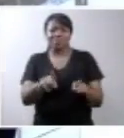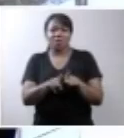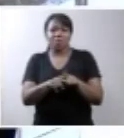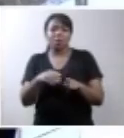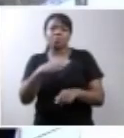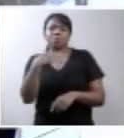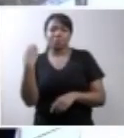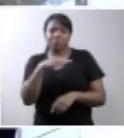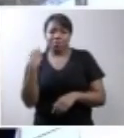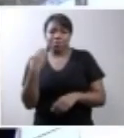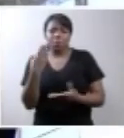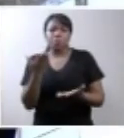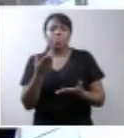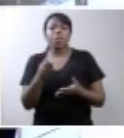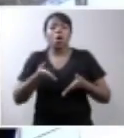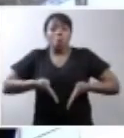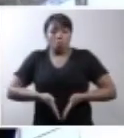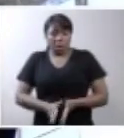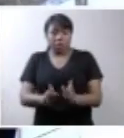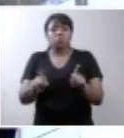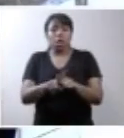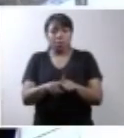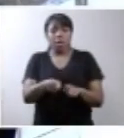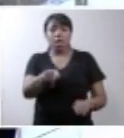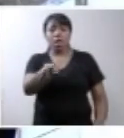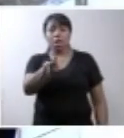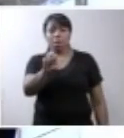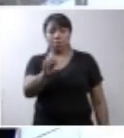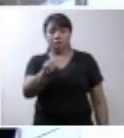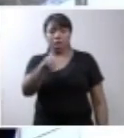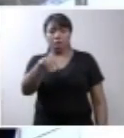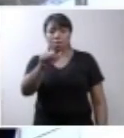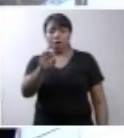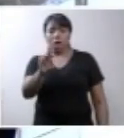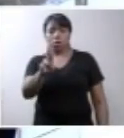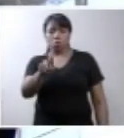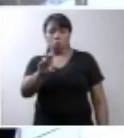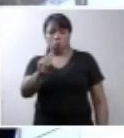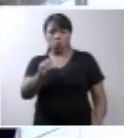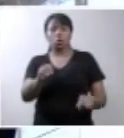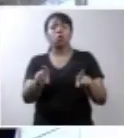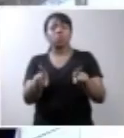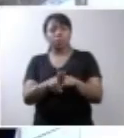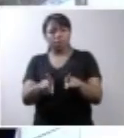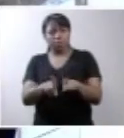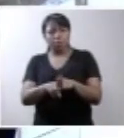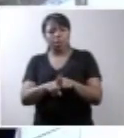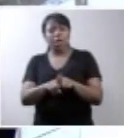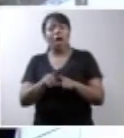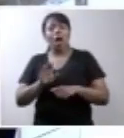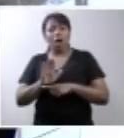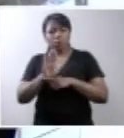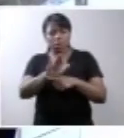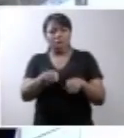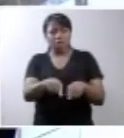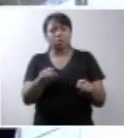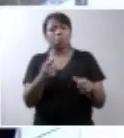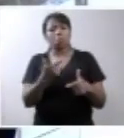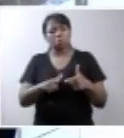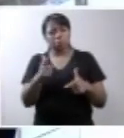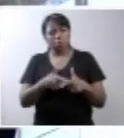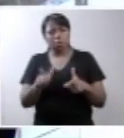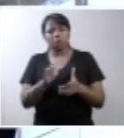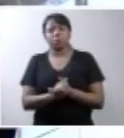em gêmeos. O parto prematuro e o crescimento intrauterino retardado, chama-se CIUR, contribuem para esse problema.